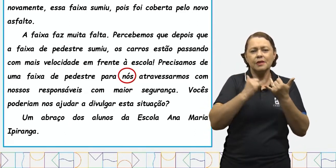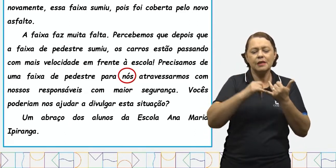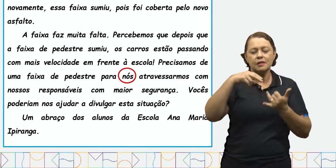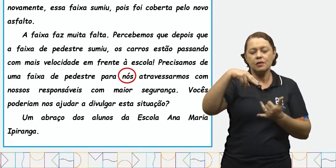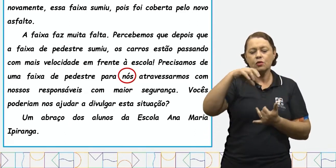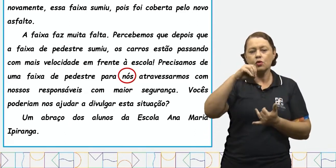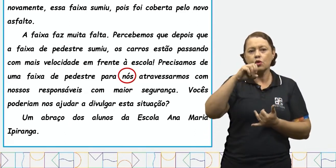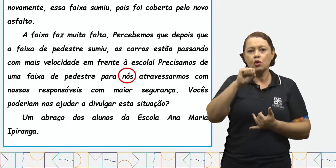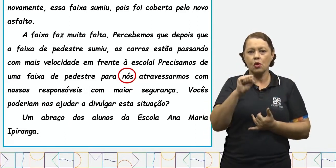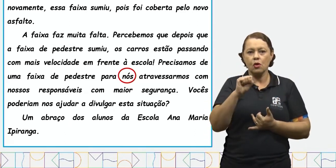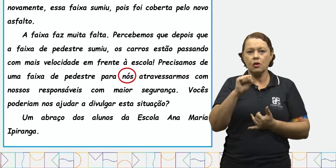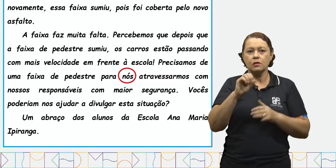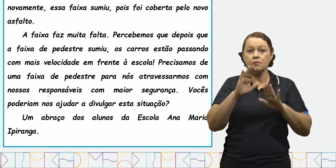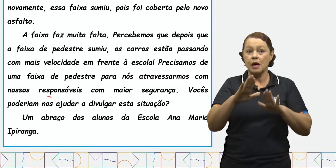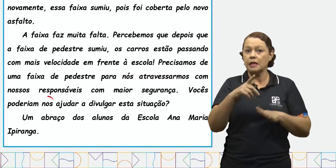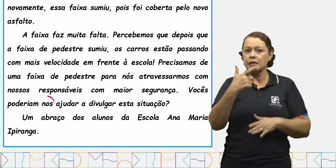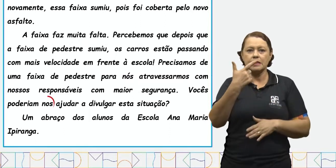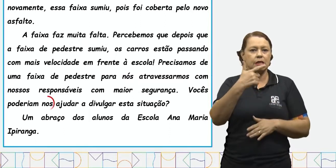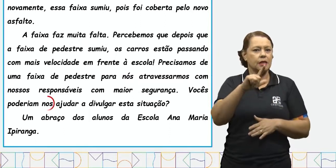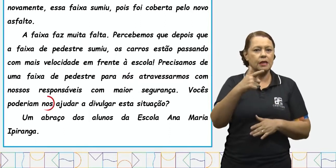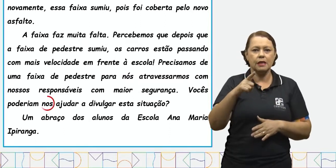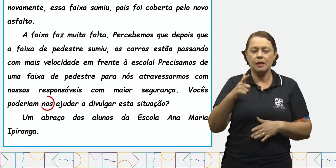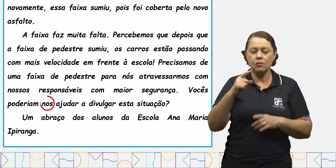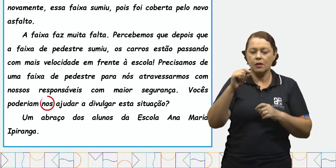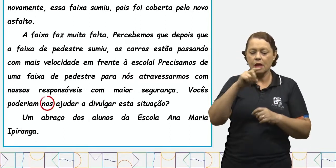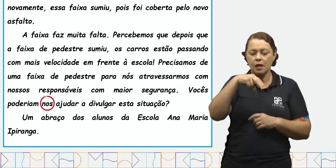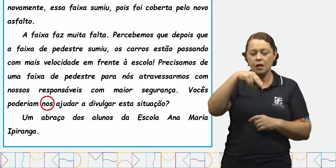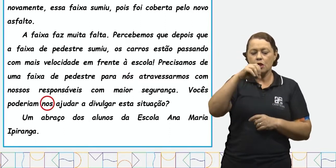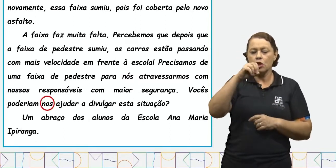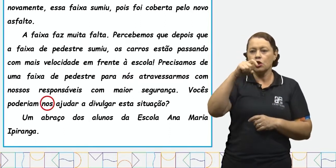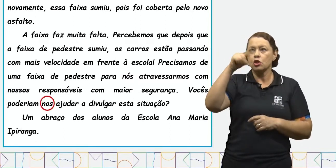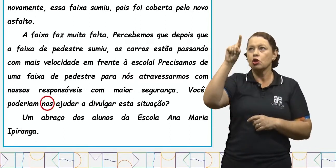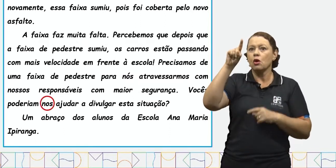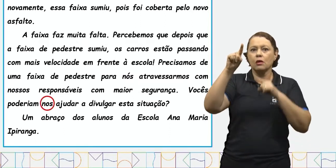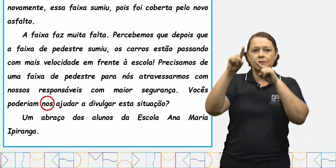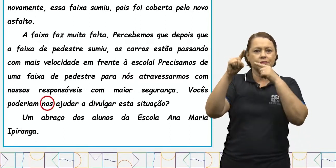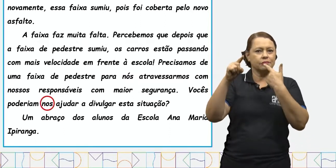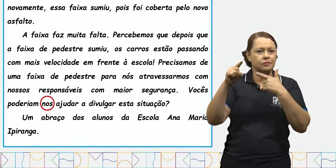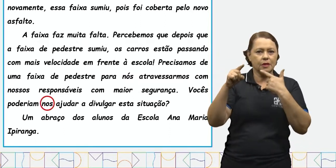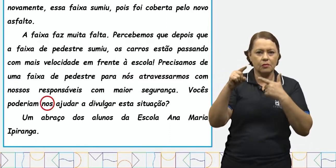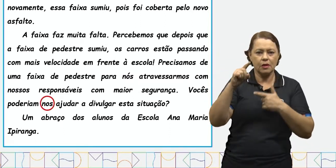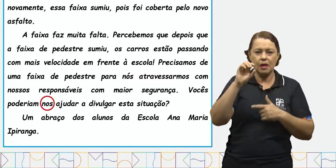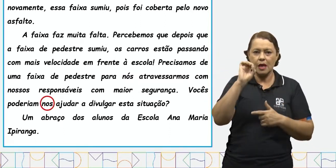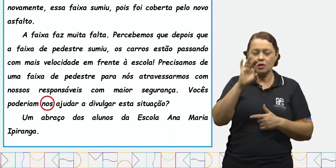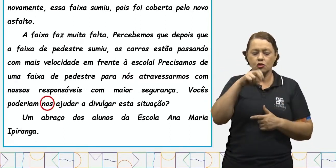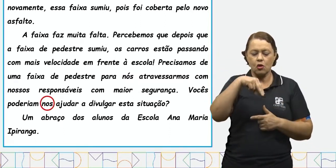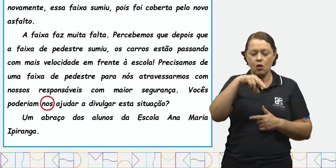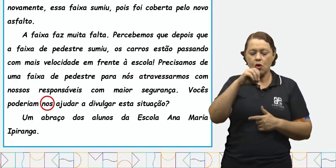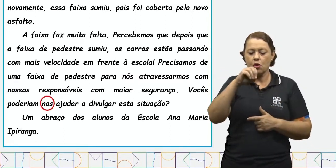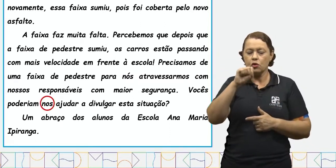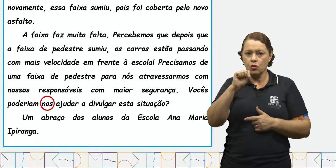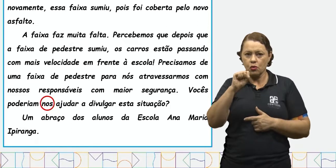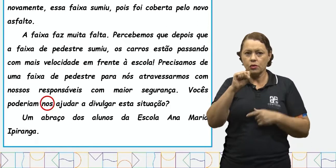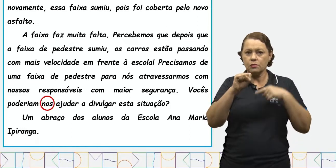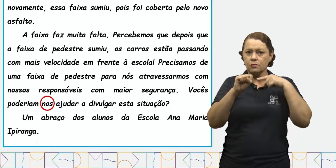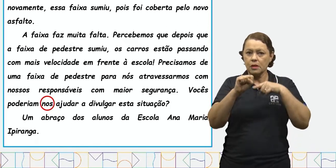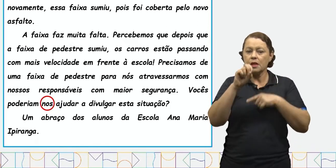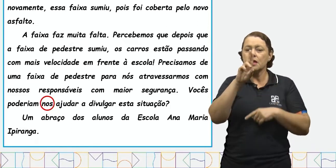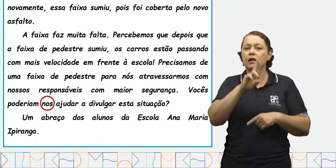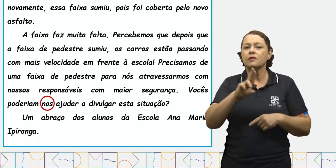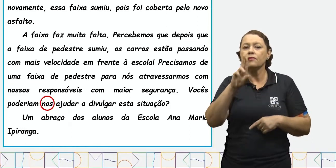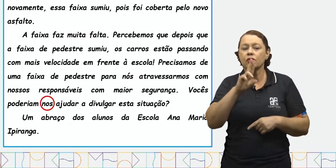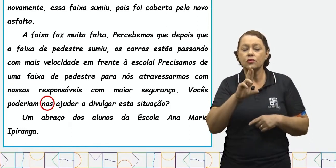nós, mas ele não tem acento. É o pronome nós. Esse pronome foi utilizado quando os alunos